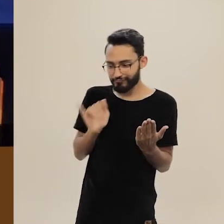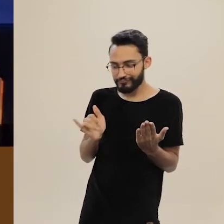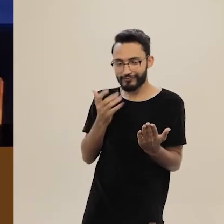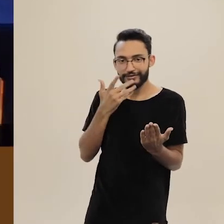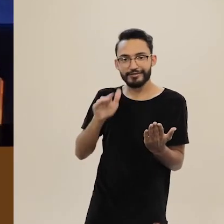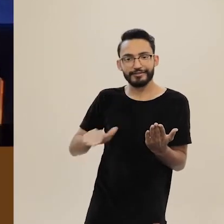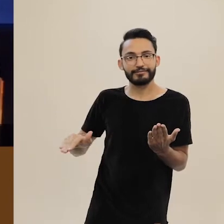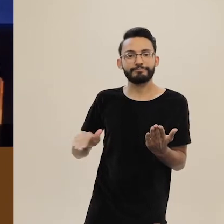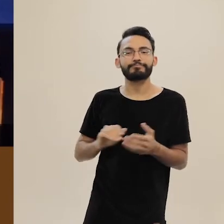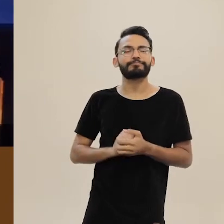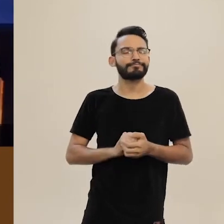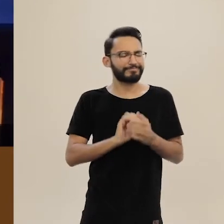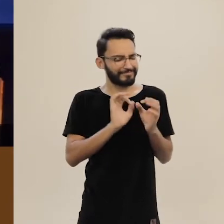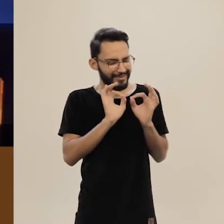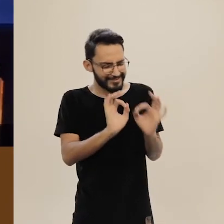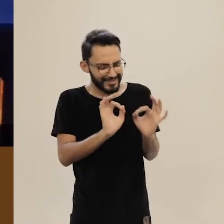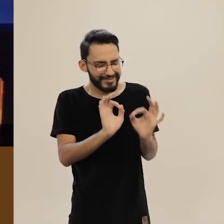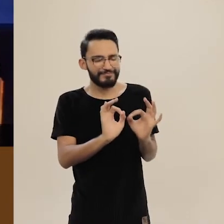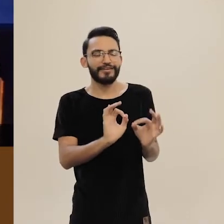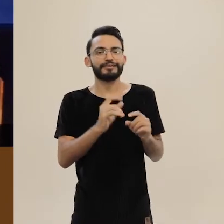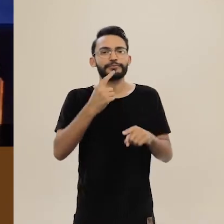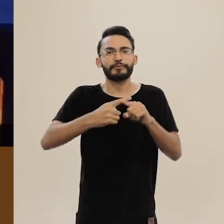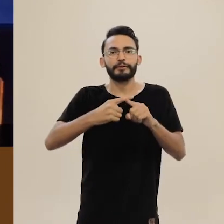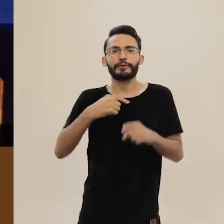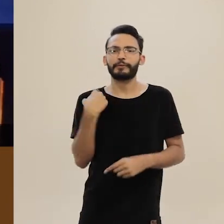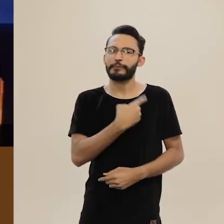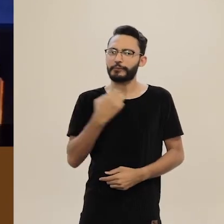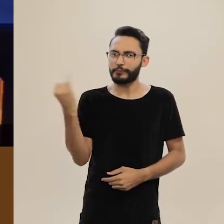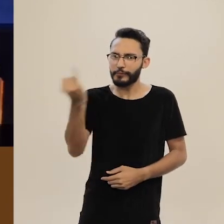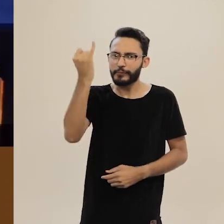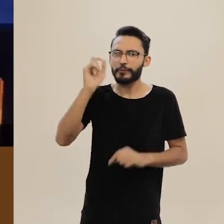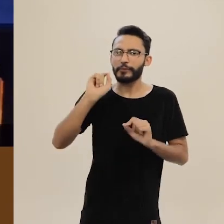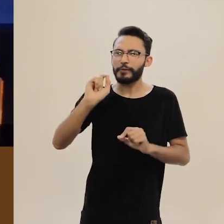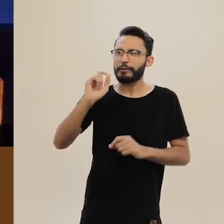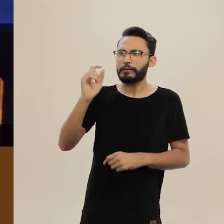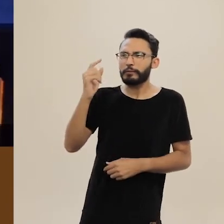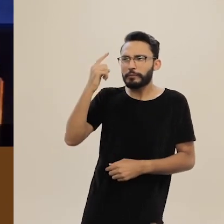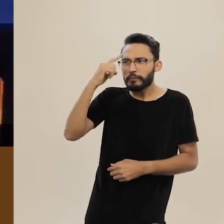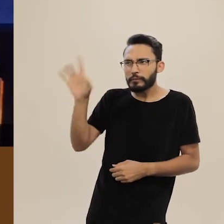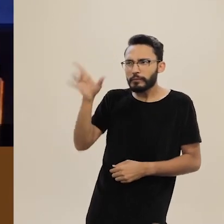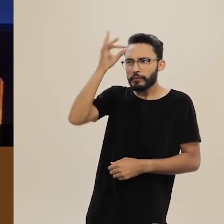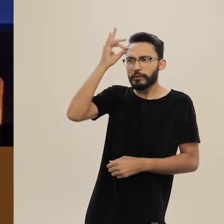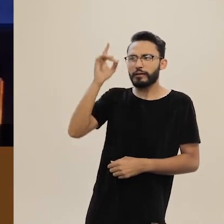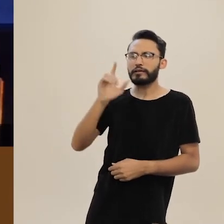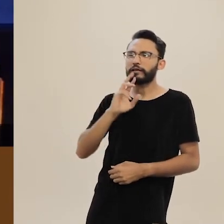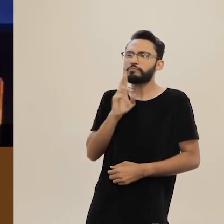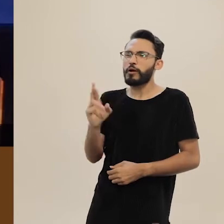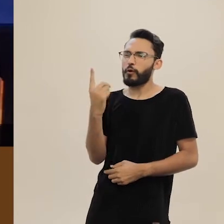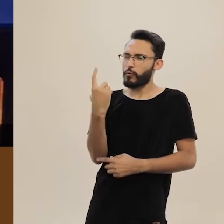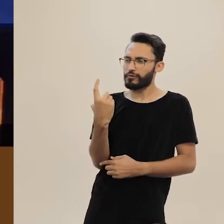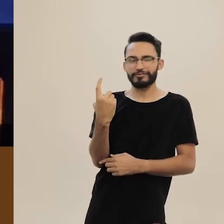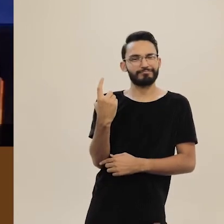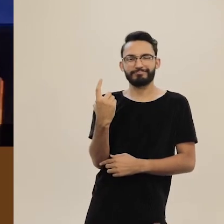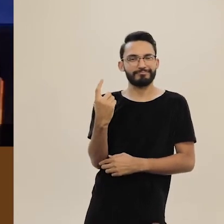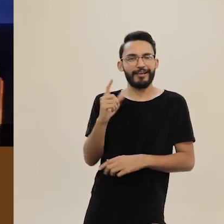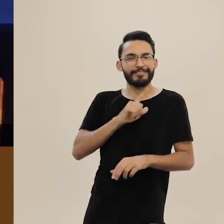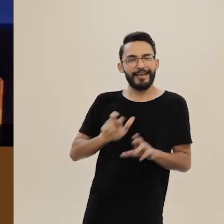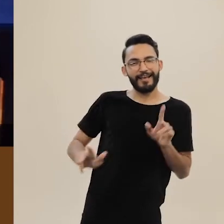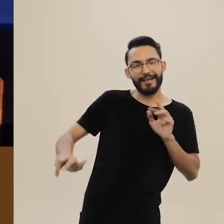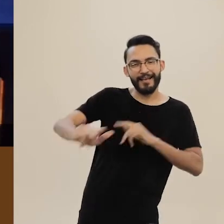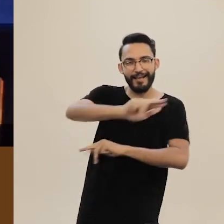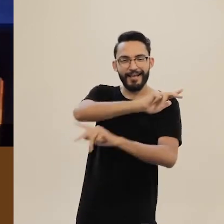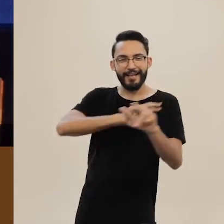Exatamente. Vamos fugir de obras que passam uma ideia moralizante ou uma resposta única. O mundo,